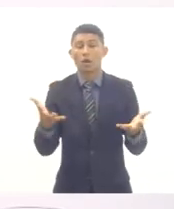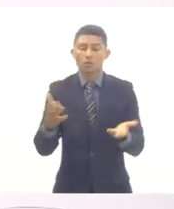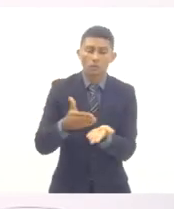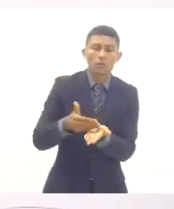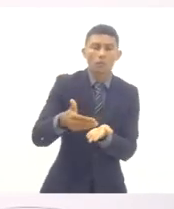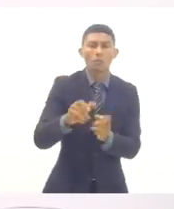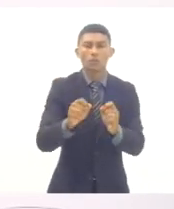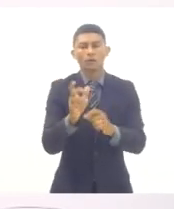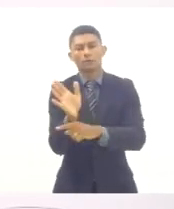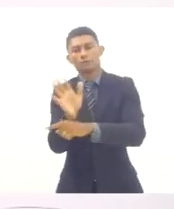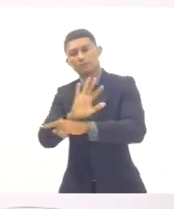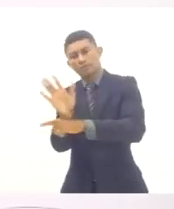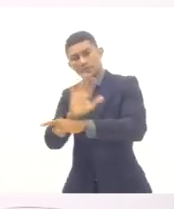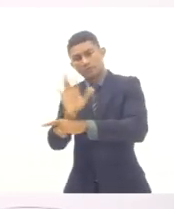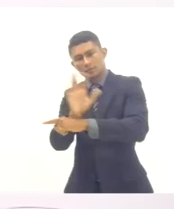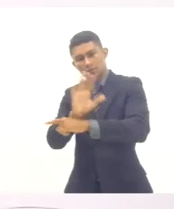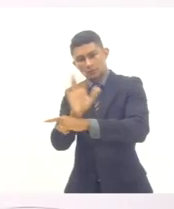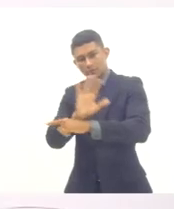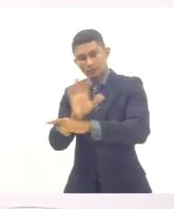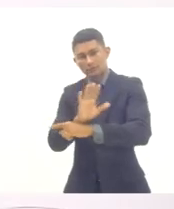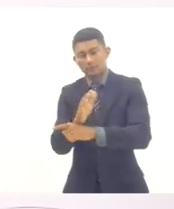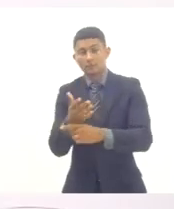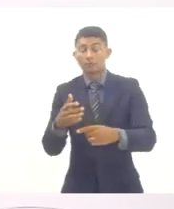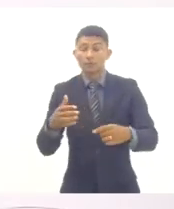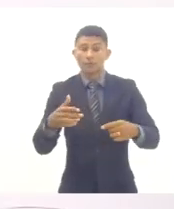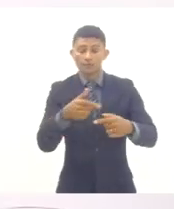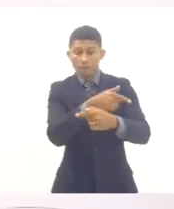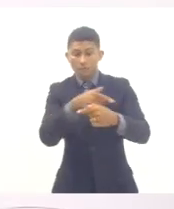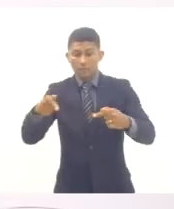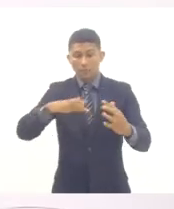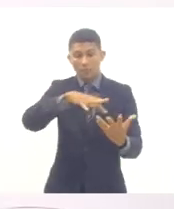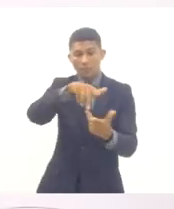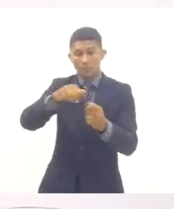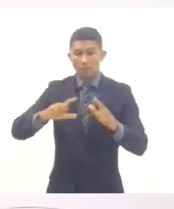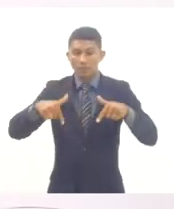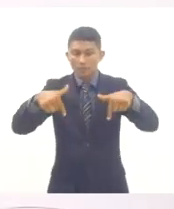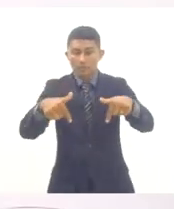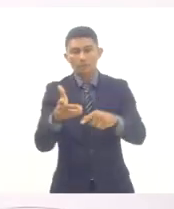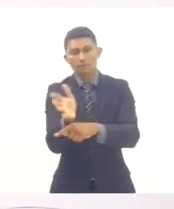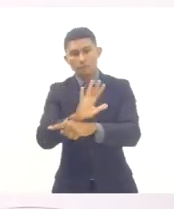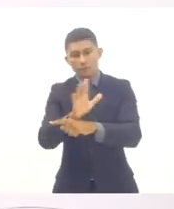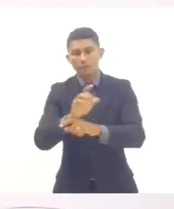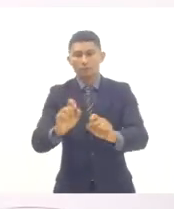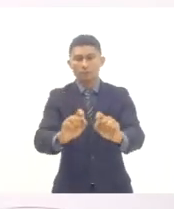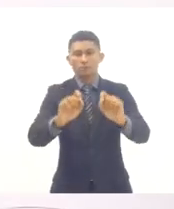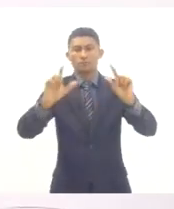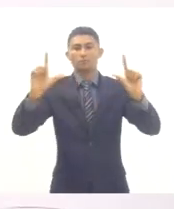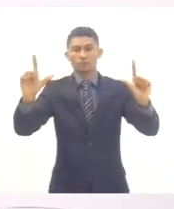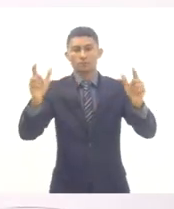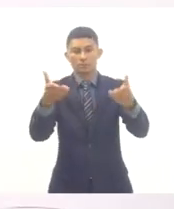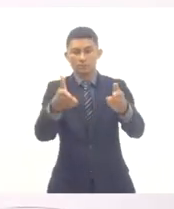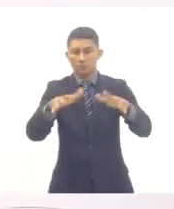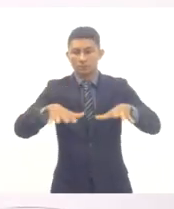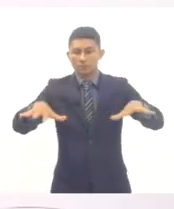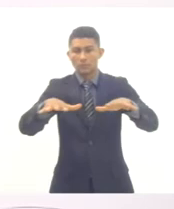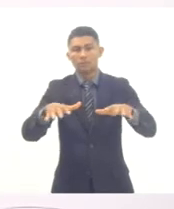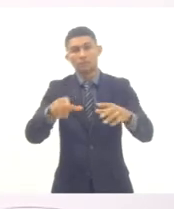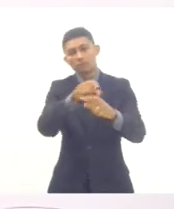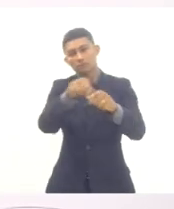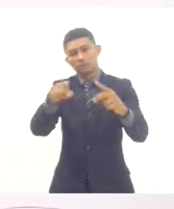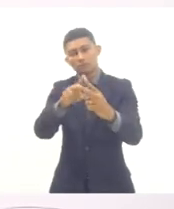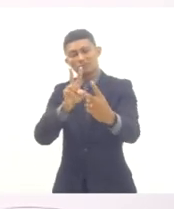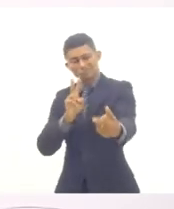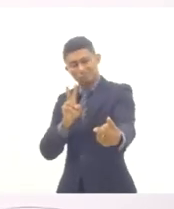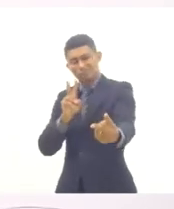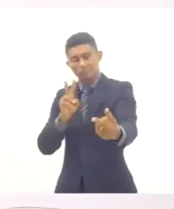com vídeo da Semana de Ação Mundial, que a gente vai transmitir para todos e todas que estão aqui, e também que nos assistem